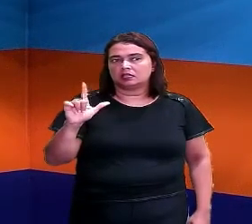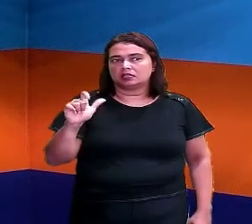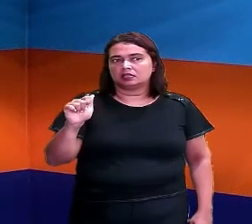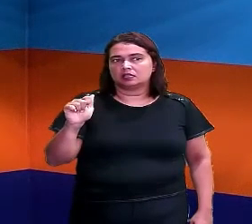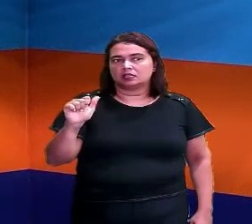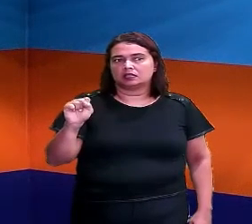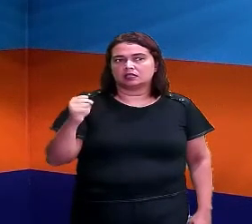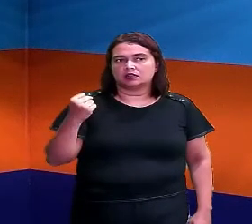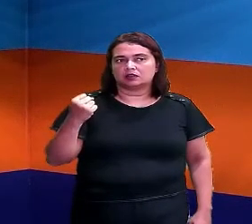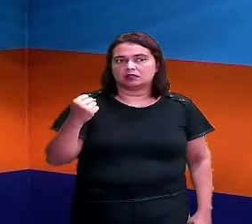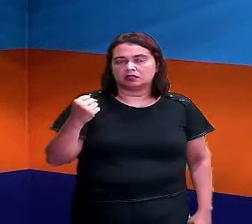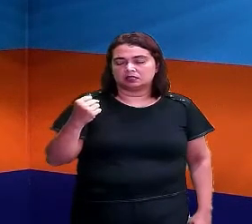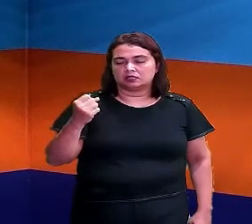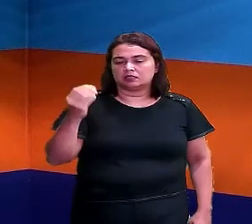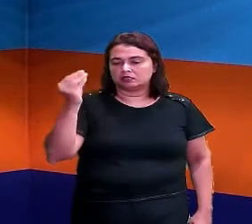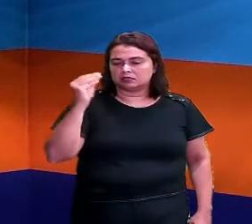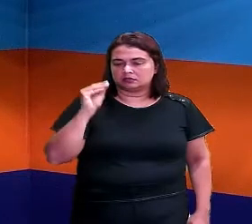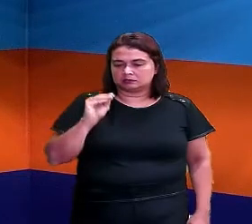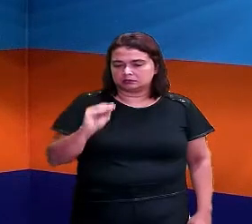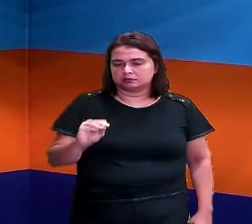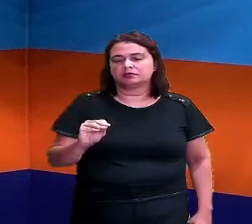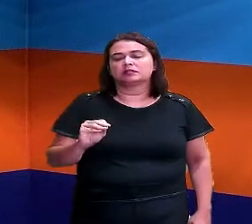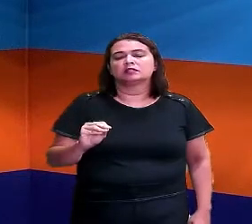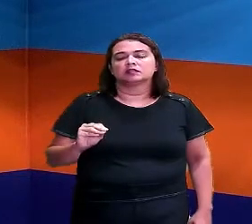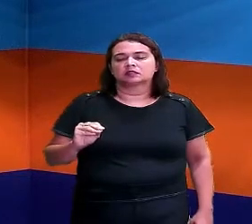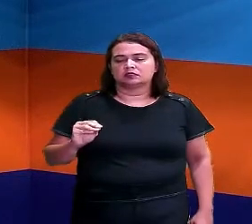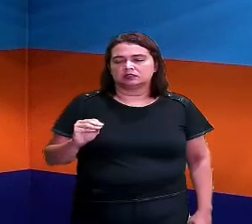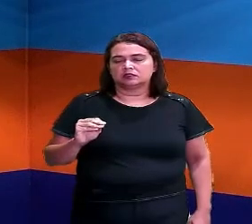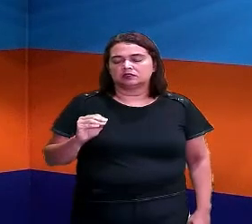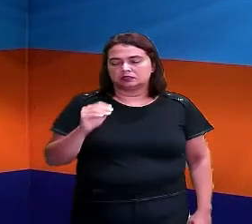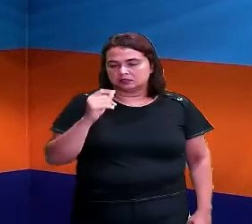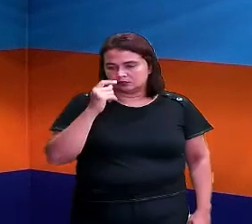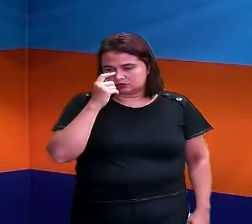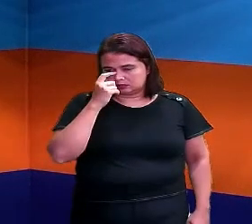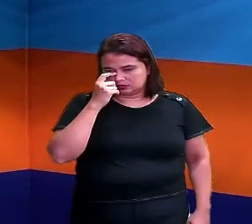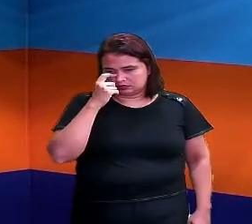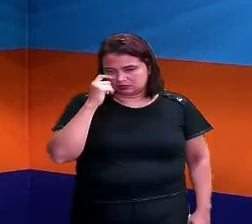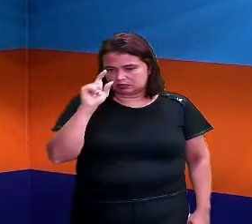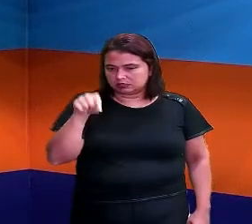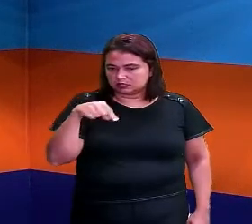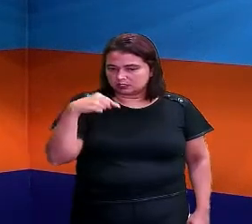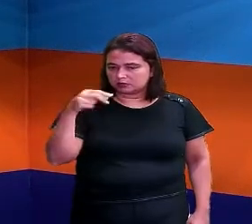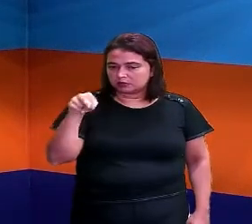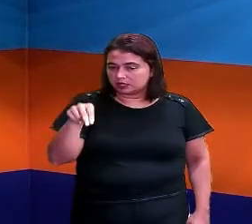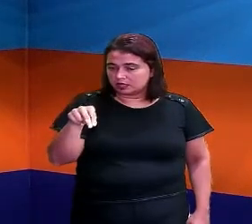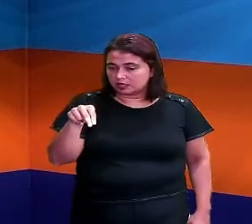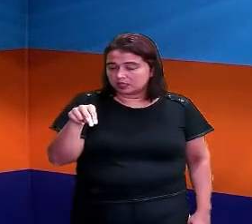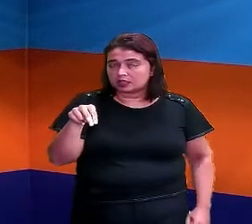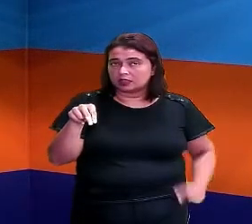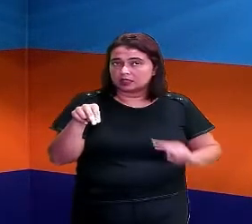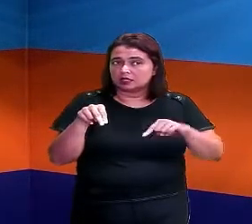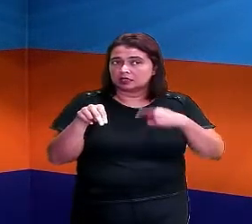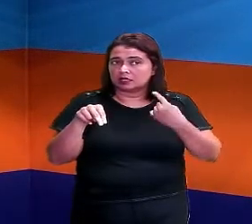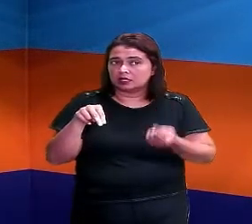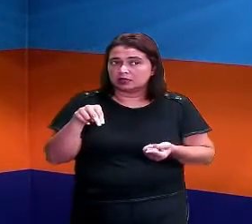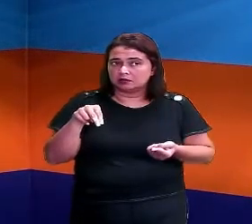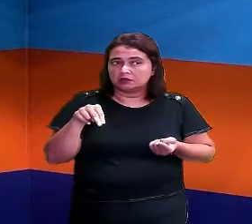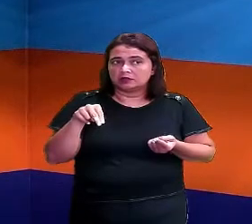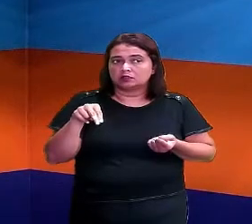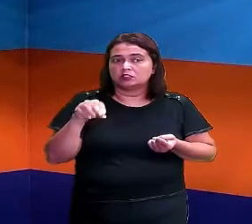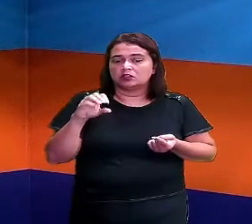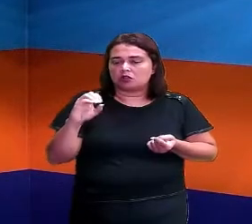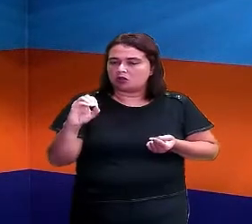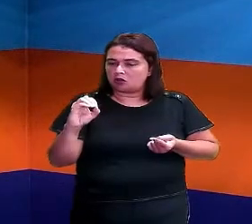o Nicolás aqui. Então, a gente vai, escreve aqui, ó. Nicolás. Depois do N, temos